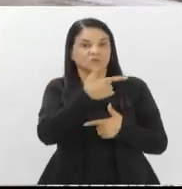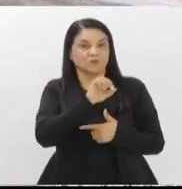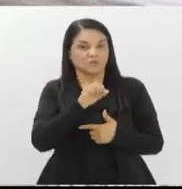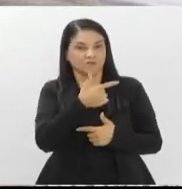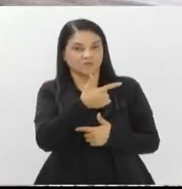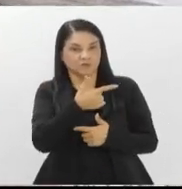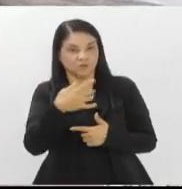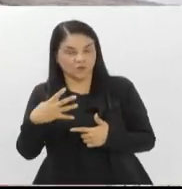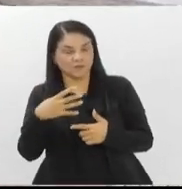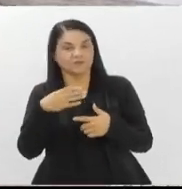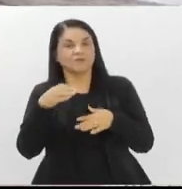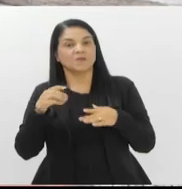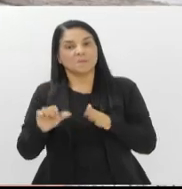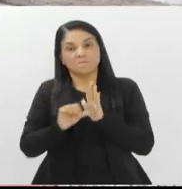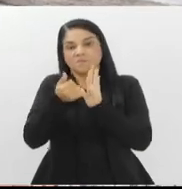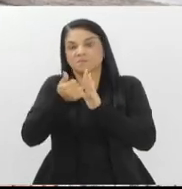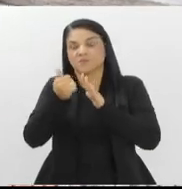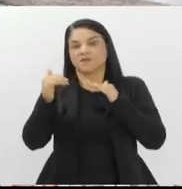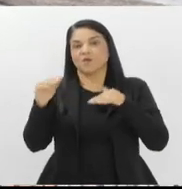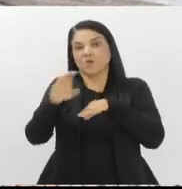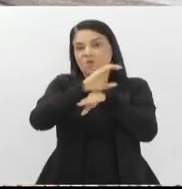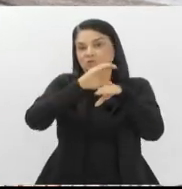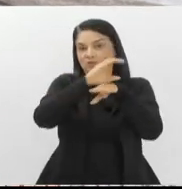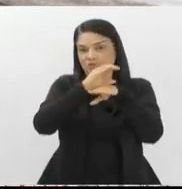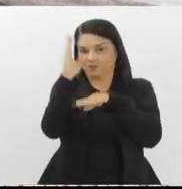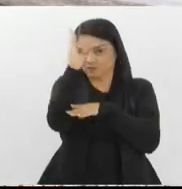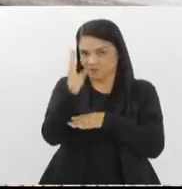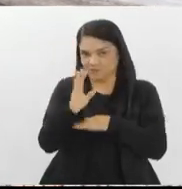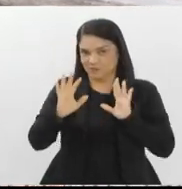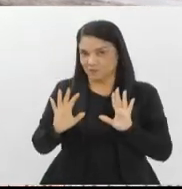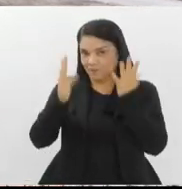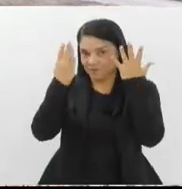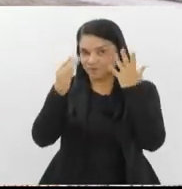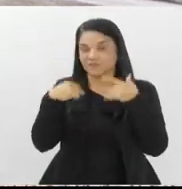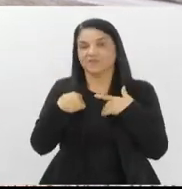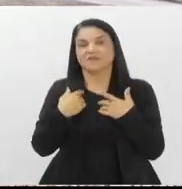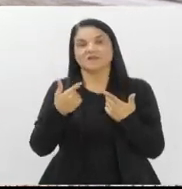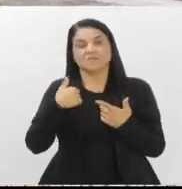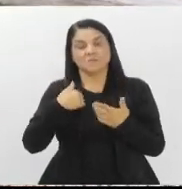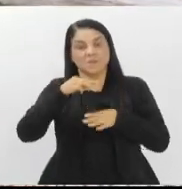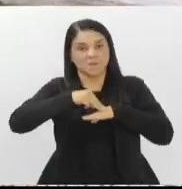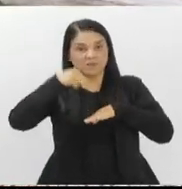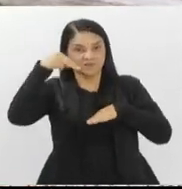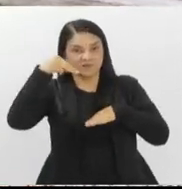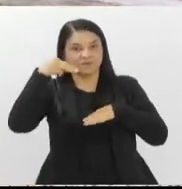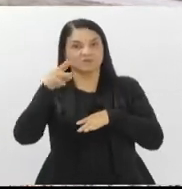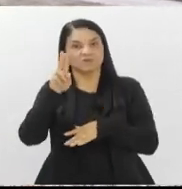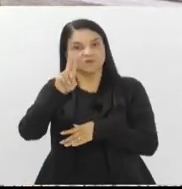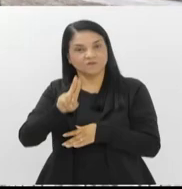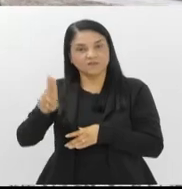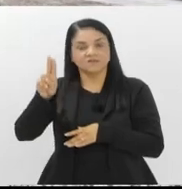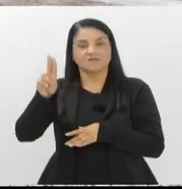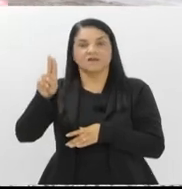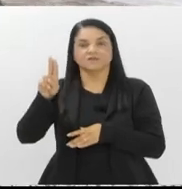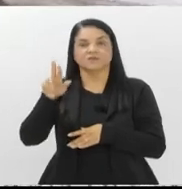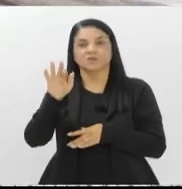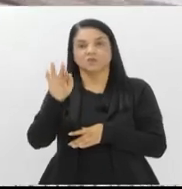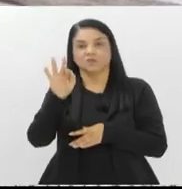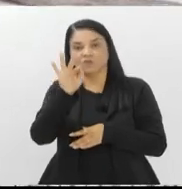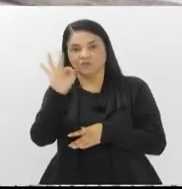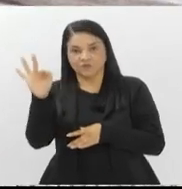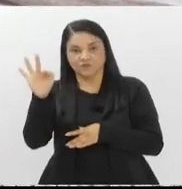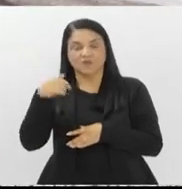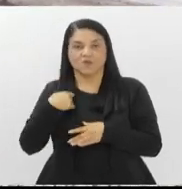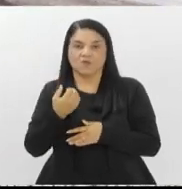primeira Constituição do Brasil. Nesse contexto, estava finalizando a minha dissertação de mestrado na Universidade Federal Fluminense, onde hoje eu sou